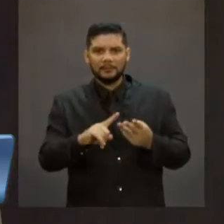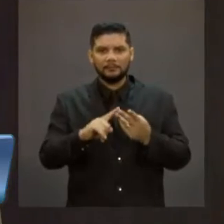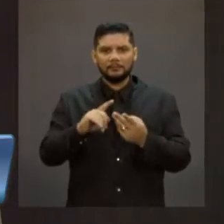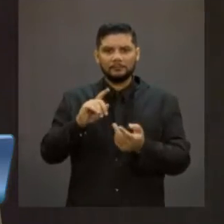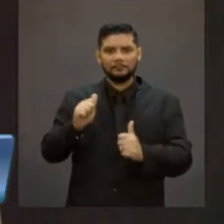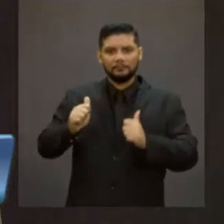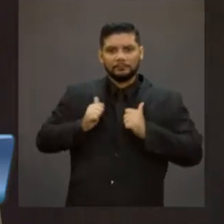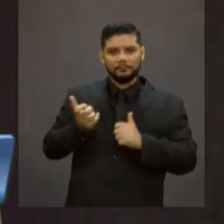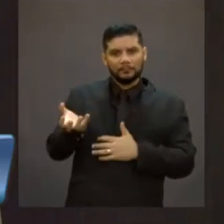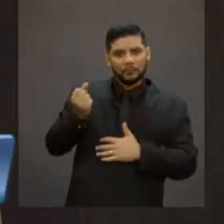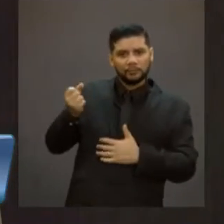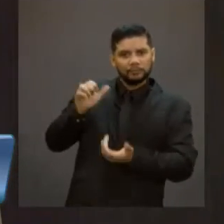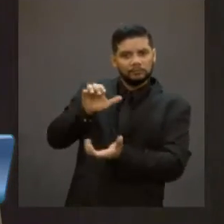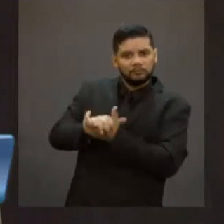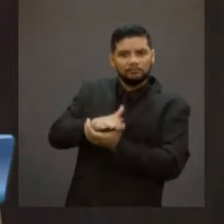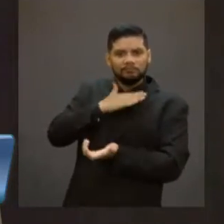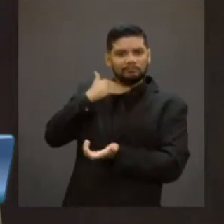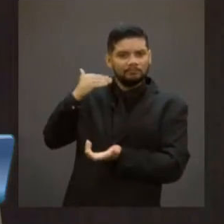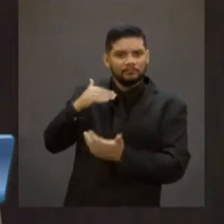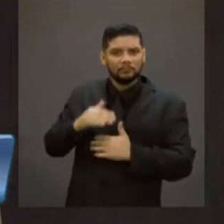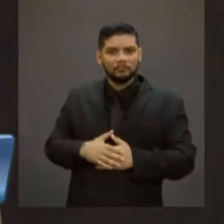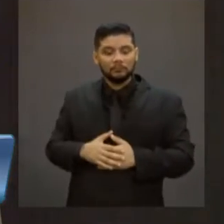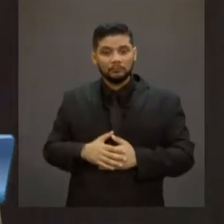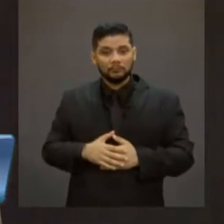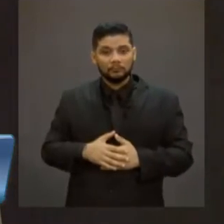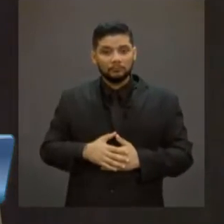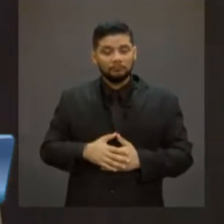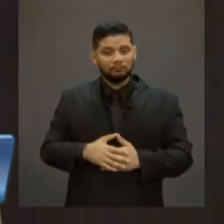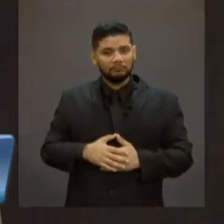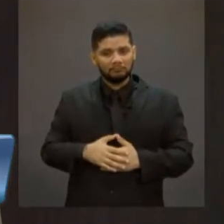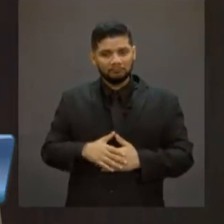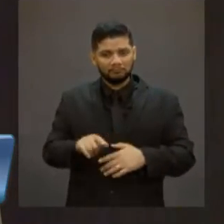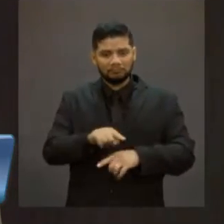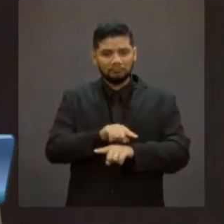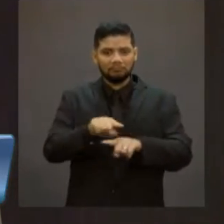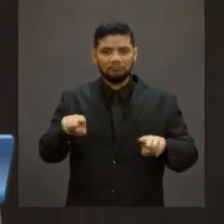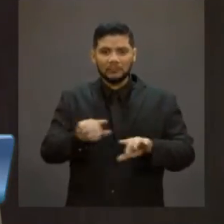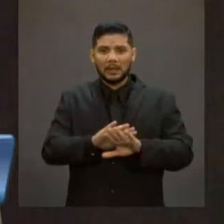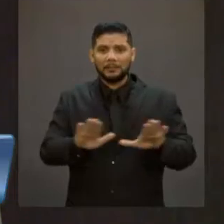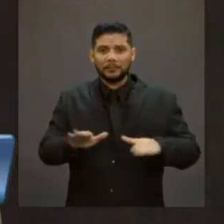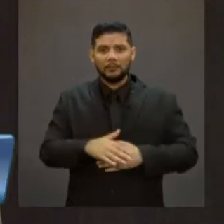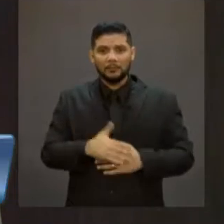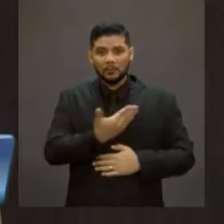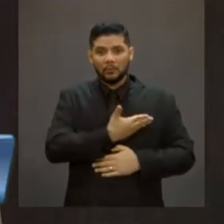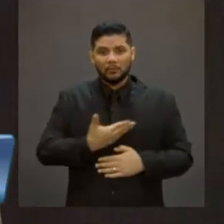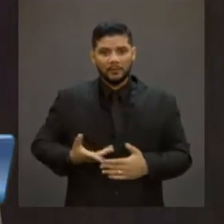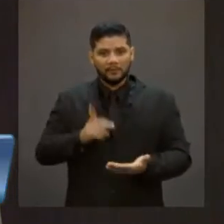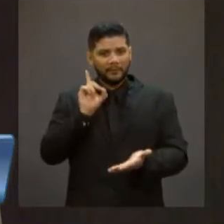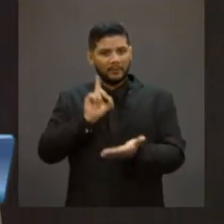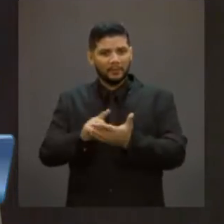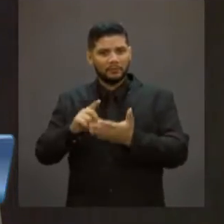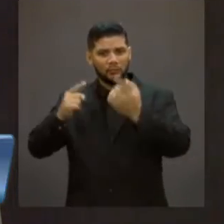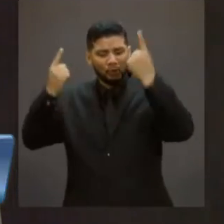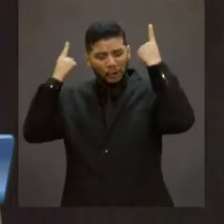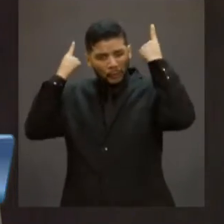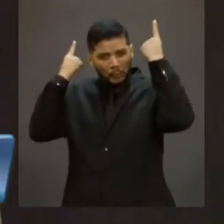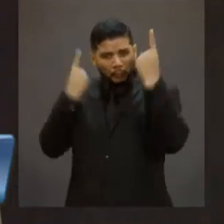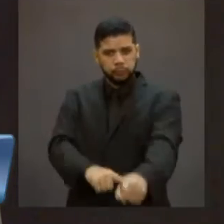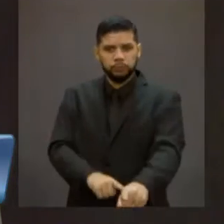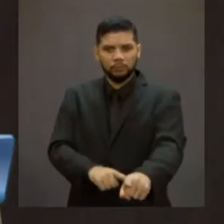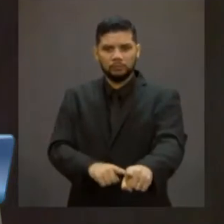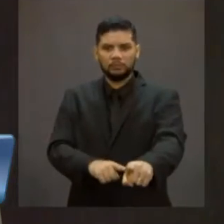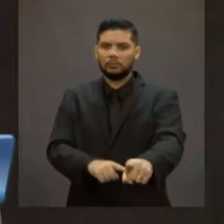morte, todos esses serviços, é um governo que ele ataca frontalmente os mais pobres.